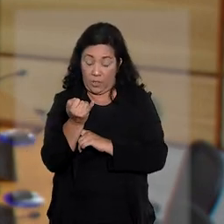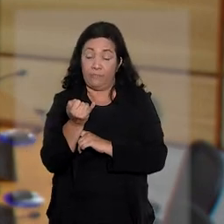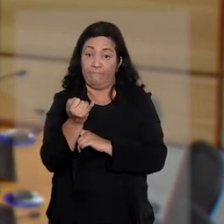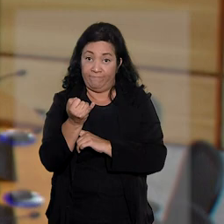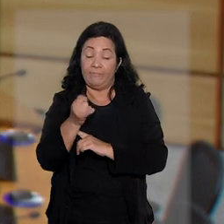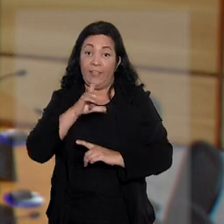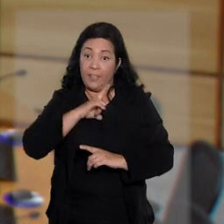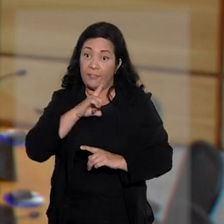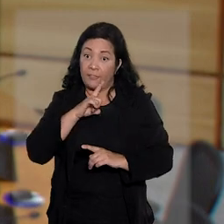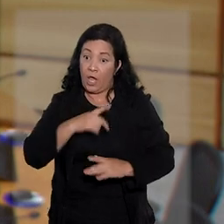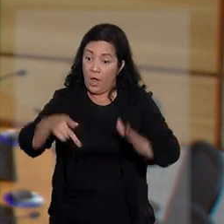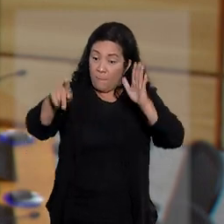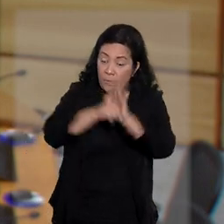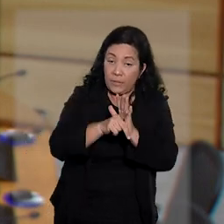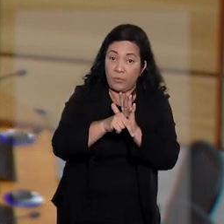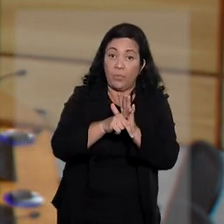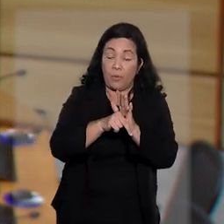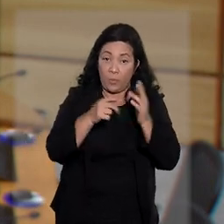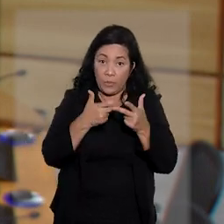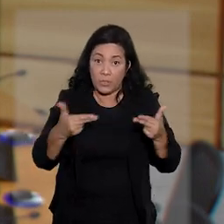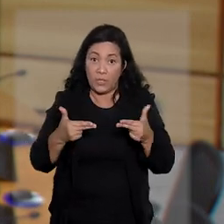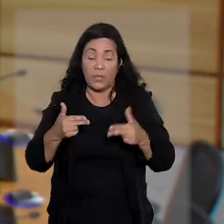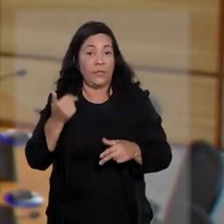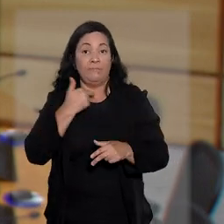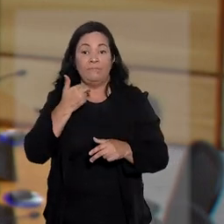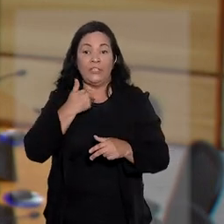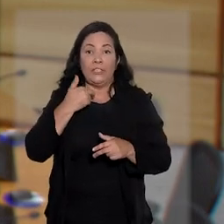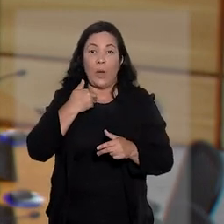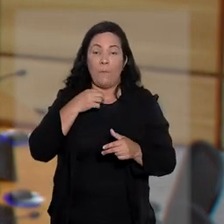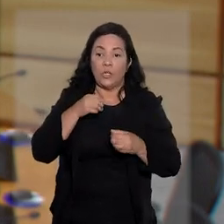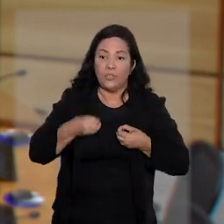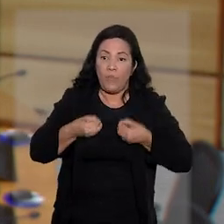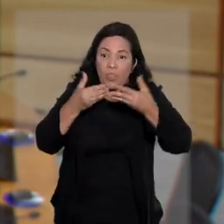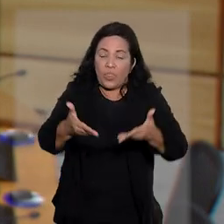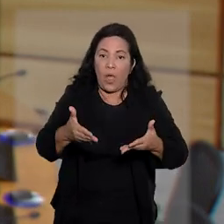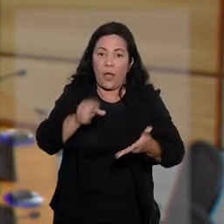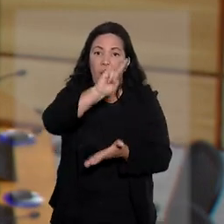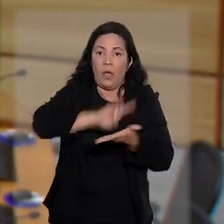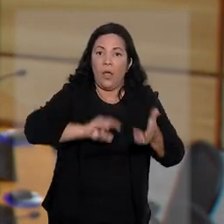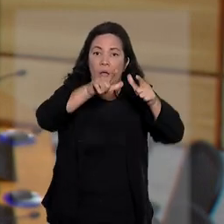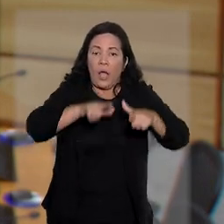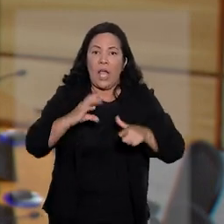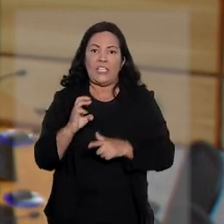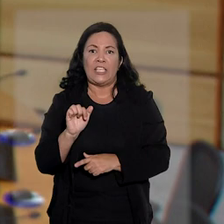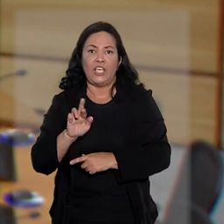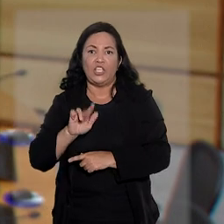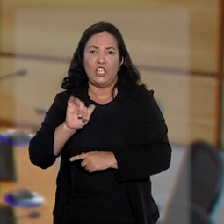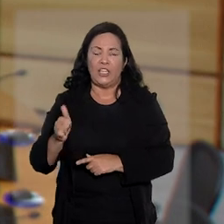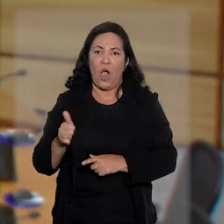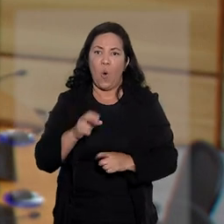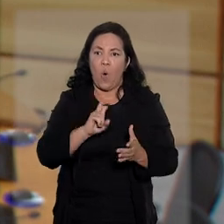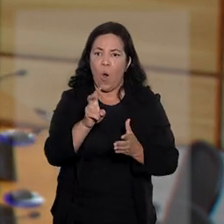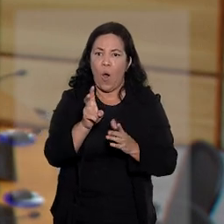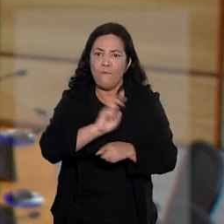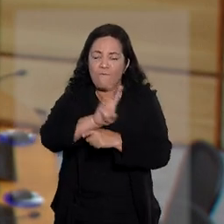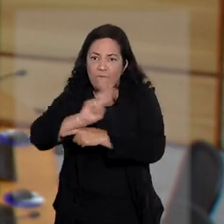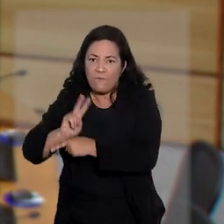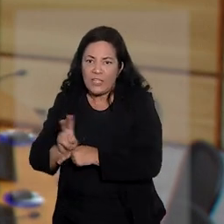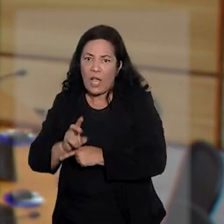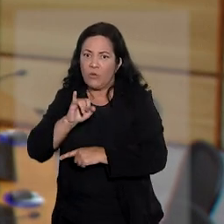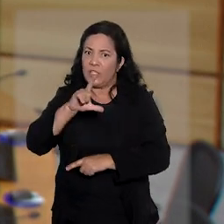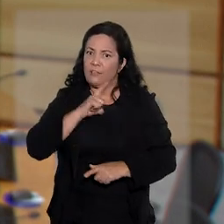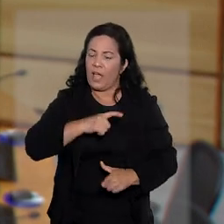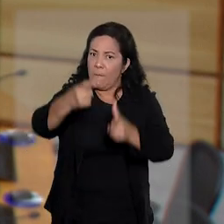de personalidade jurídica e patrimônio próprios e impede a expedição da certidão de regularidade fiscal quando se verifica a